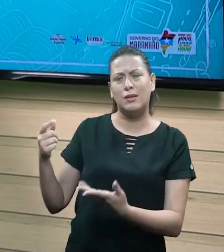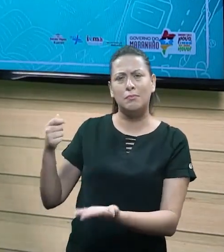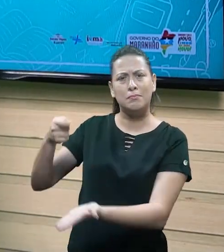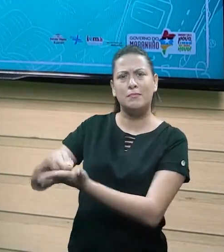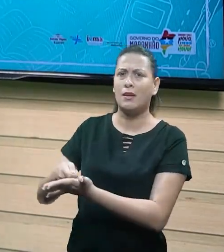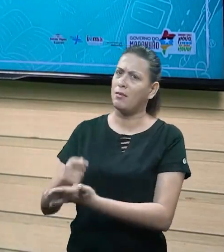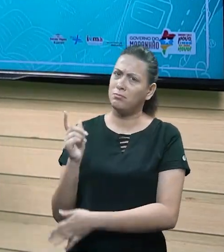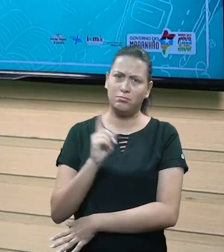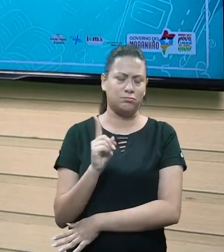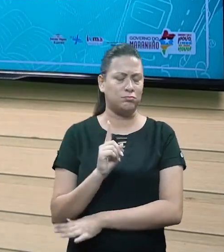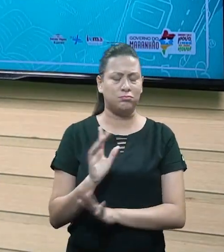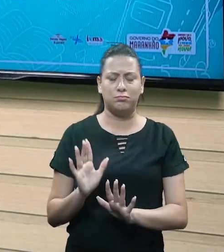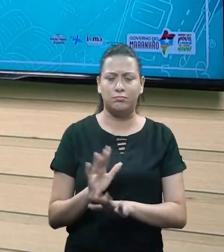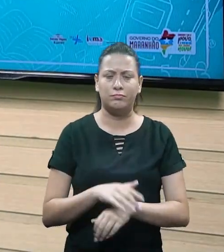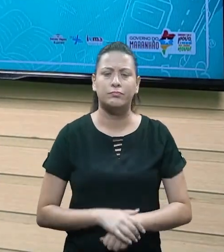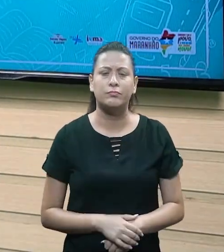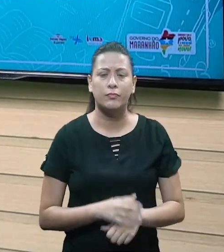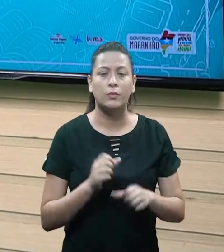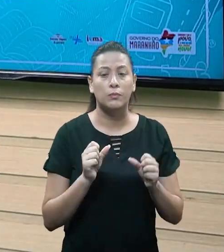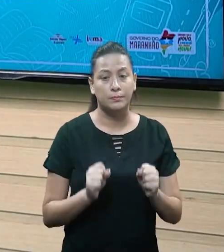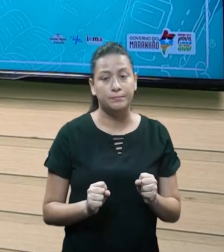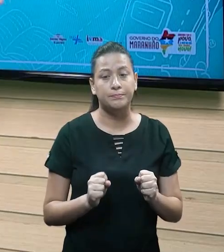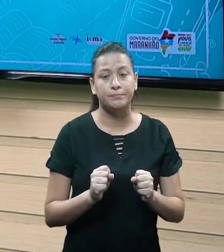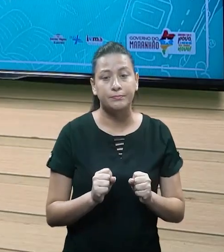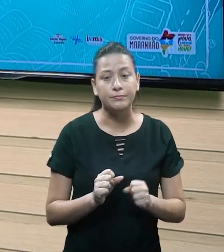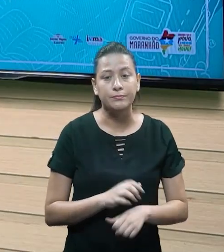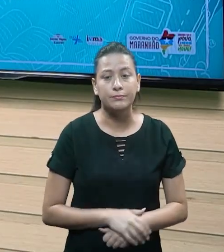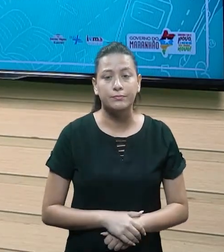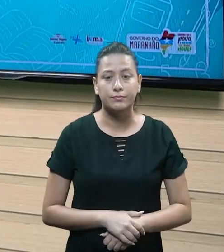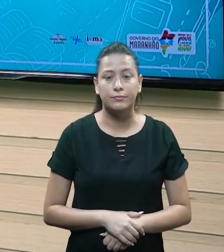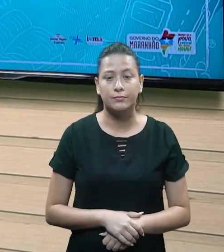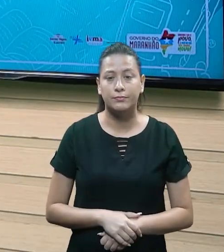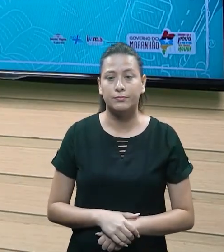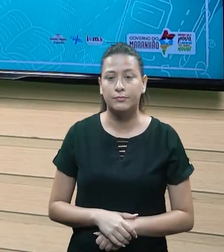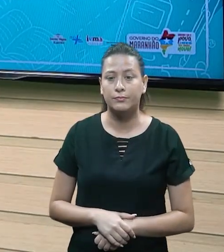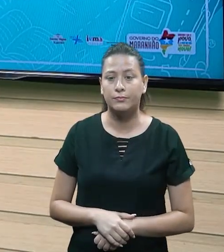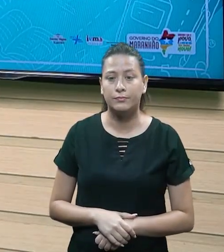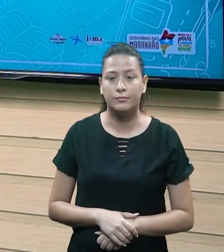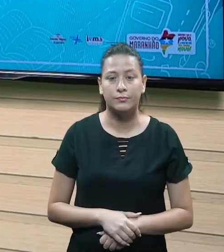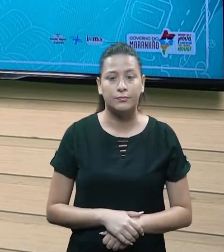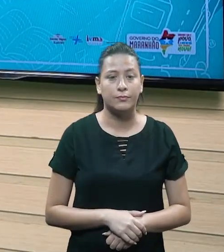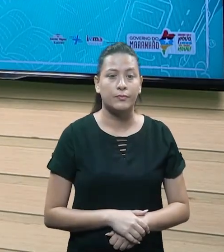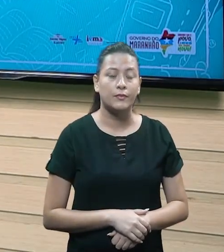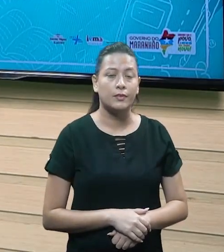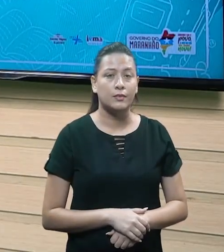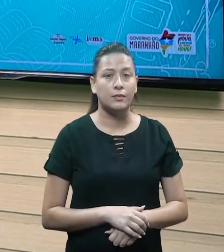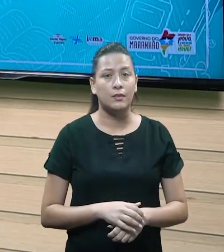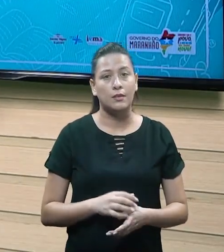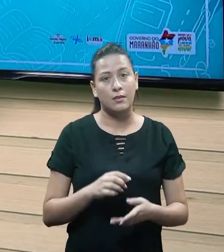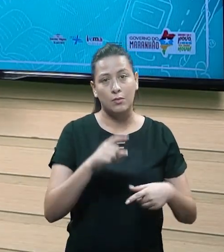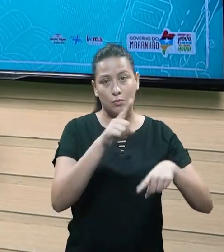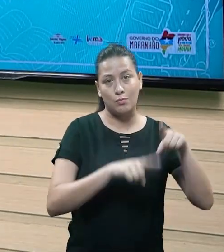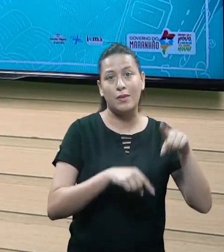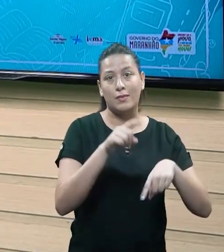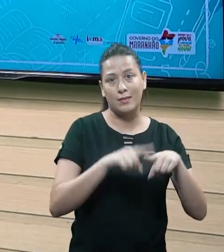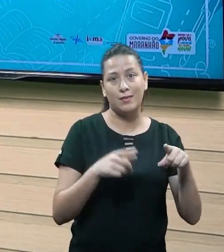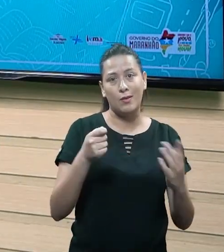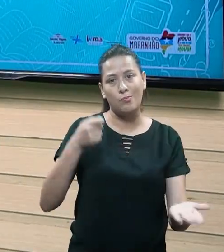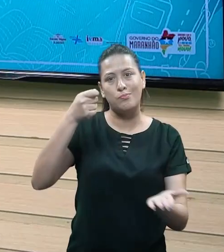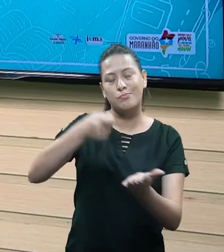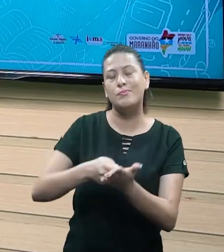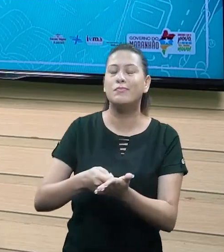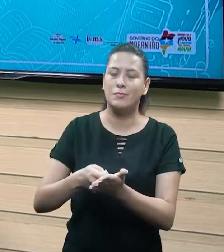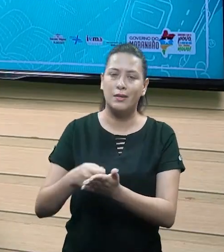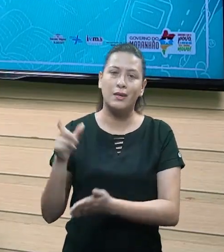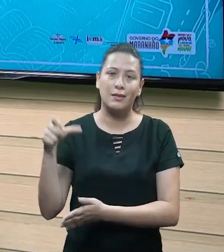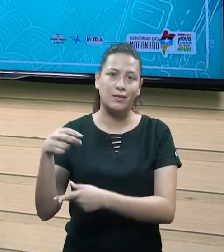Então, é isso que explica, ó. Pode vir uma ou mais duplicatas na mesma situação, porém, não pode vir a mesma duplicata em